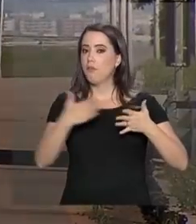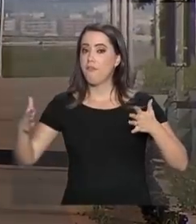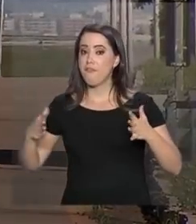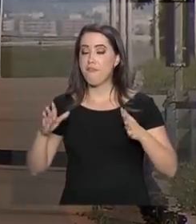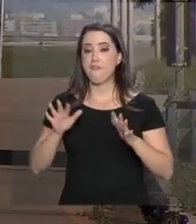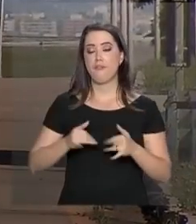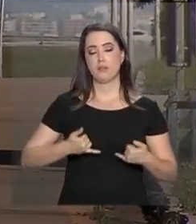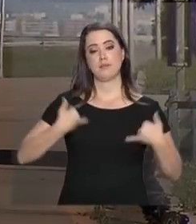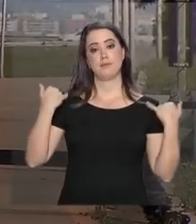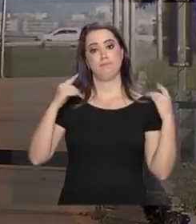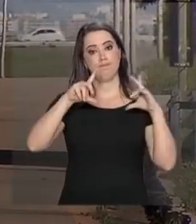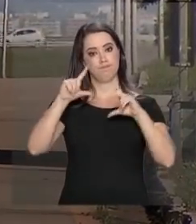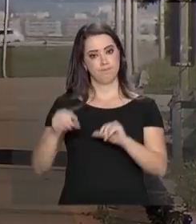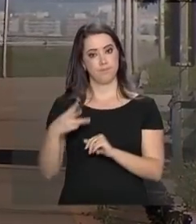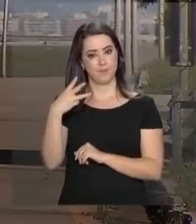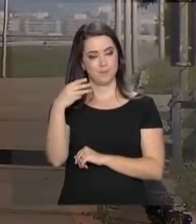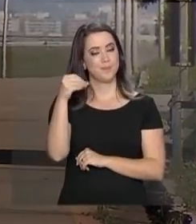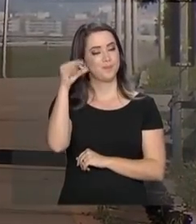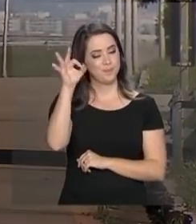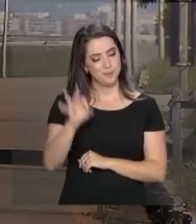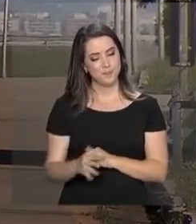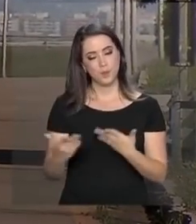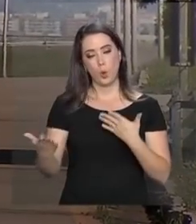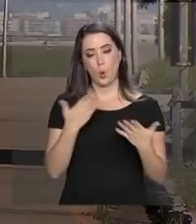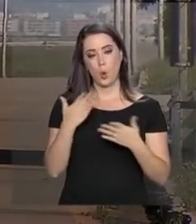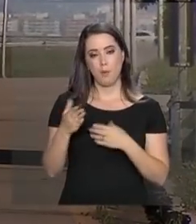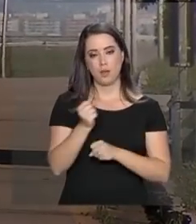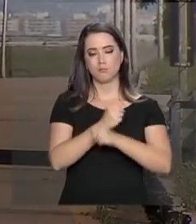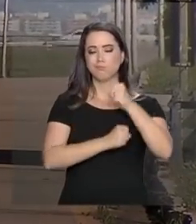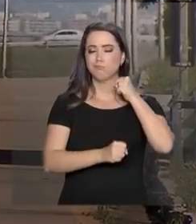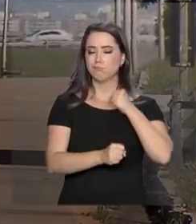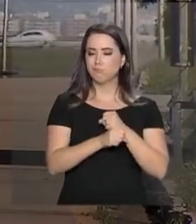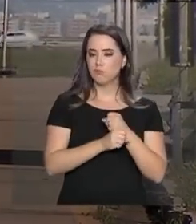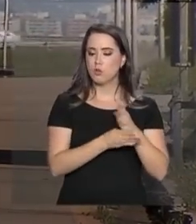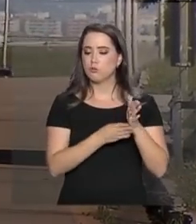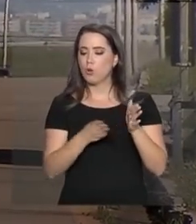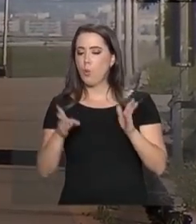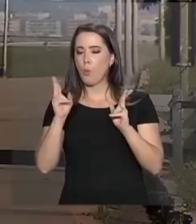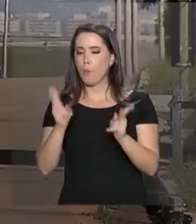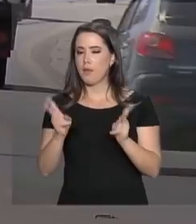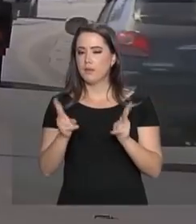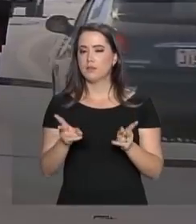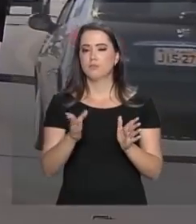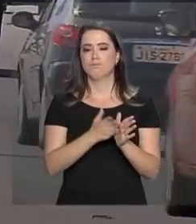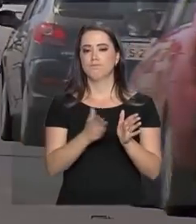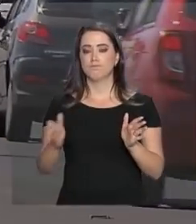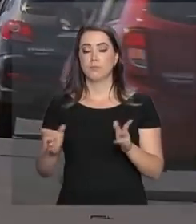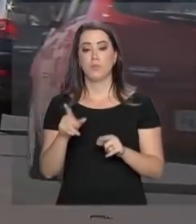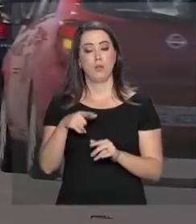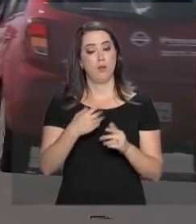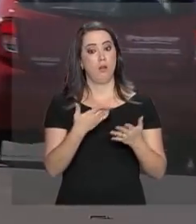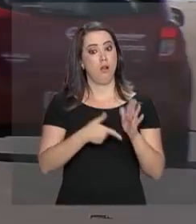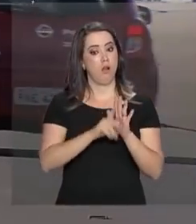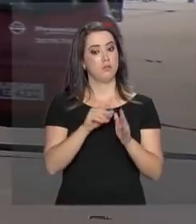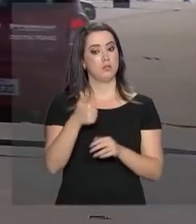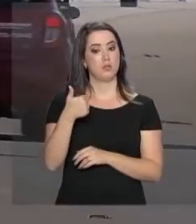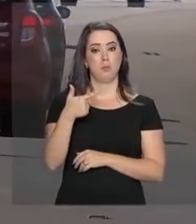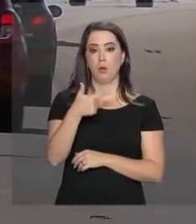teve uma queda de 30% em comparação com o mesmo período do ano anterior. Caiu de 1